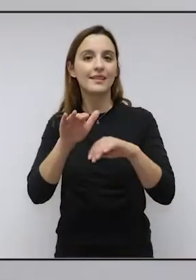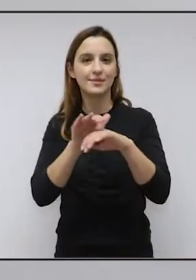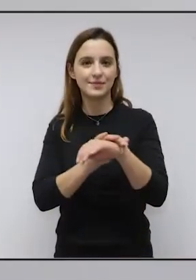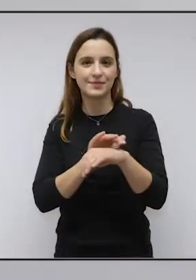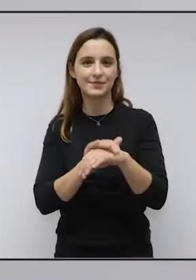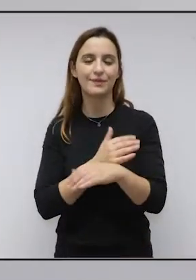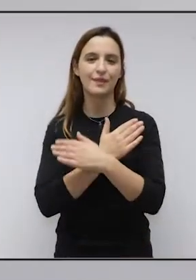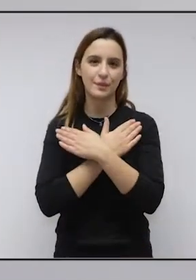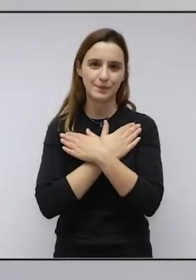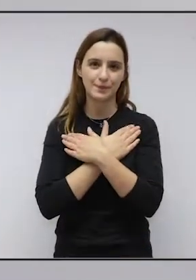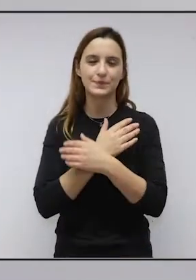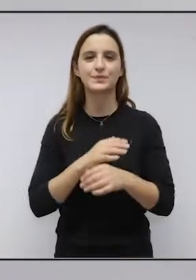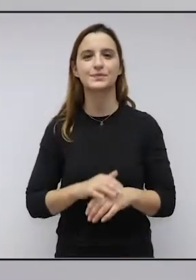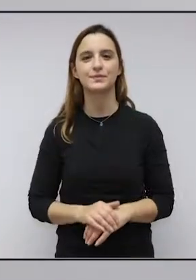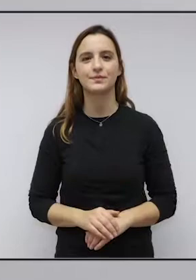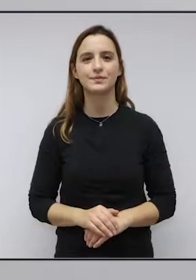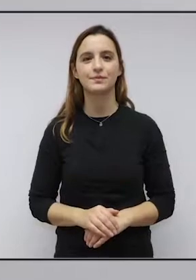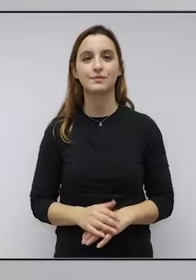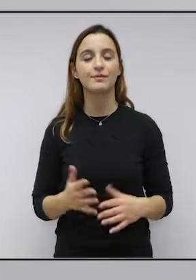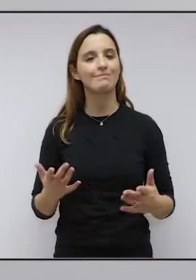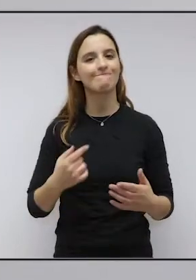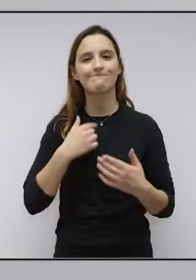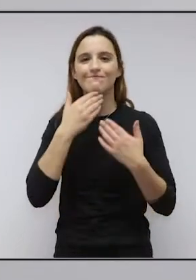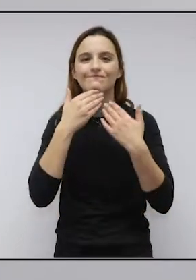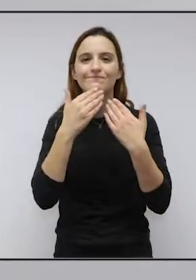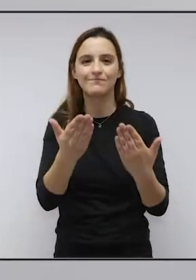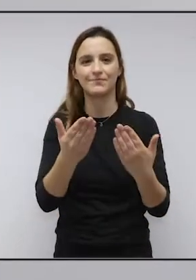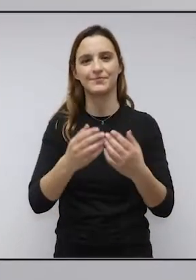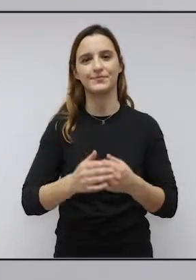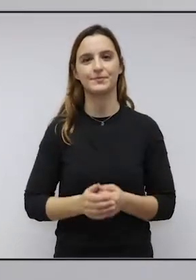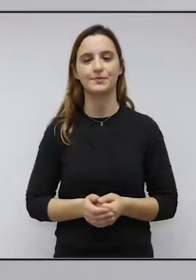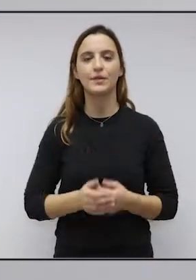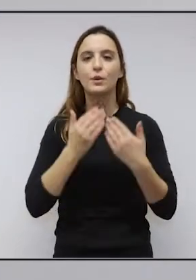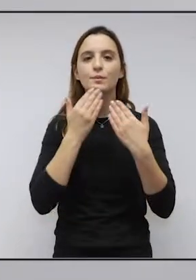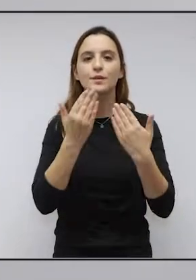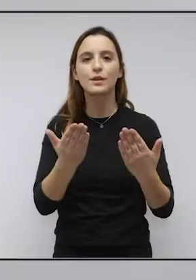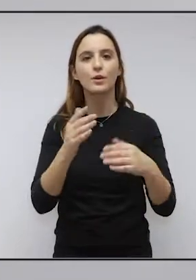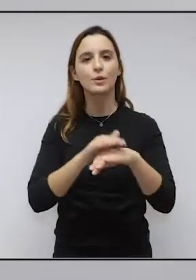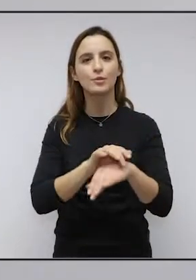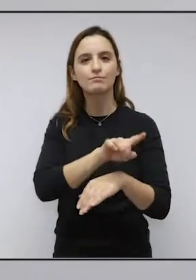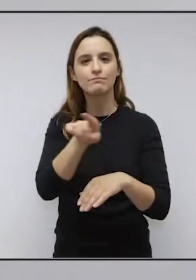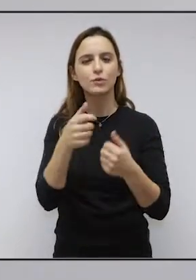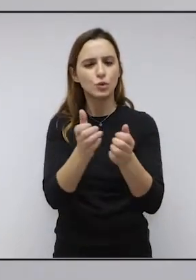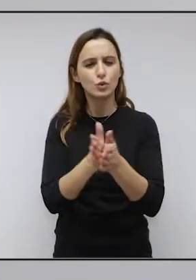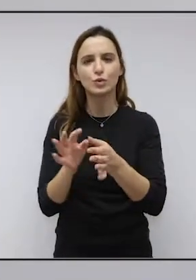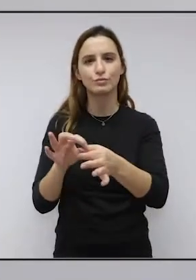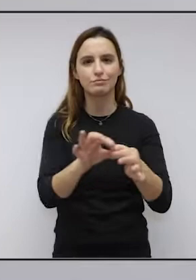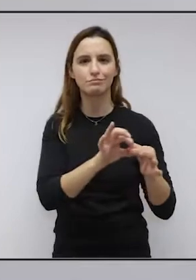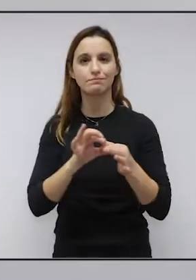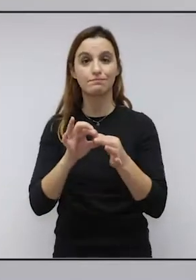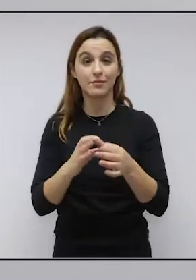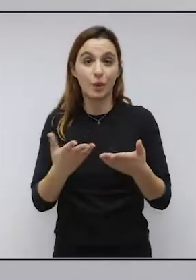Caros amigos, o meu muito obrigado, o meu muito obrigado pela colaboração que todos tiveram